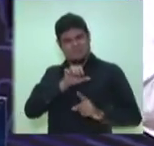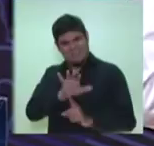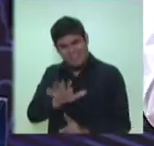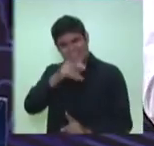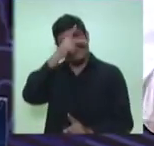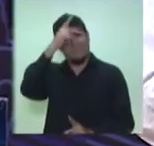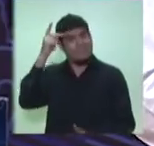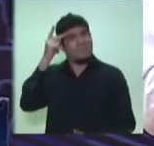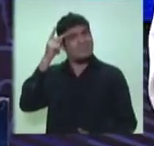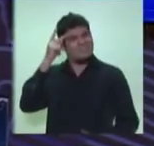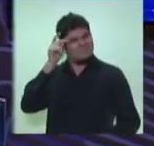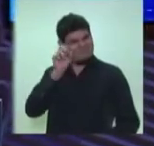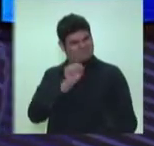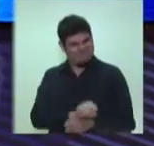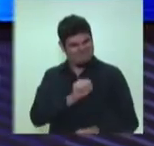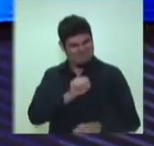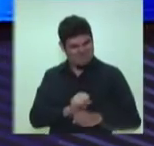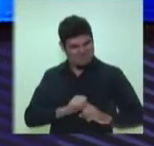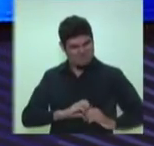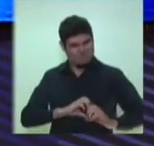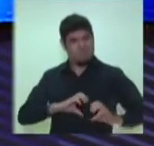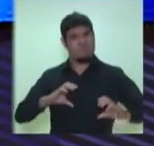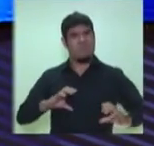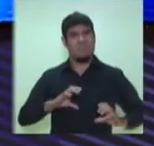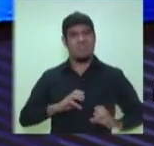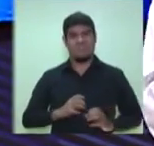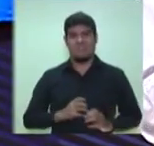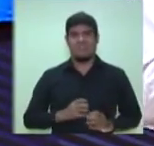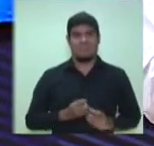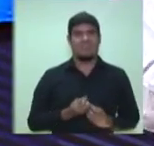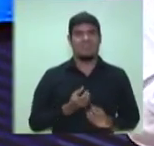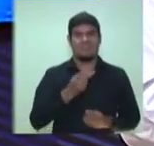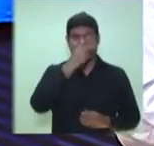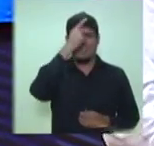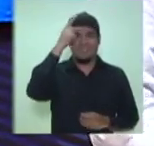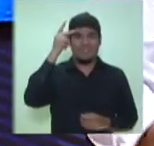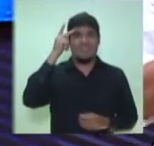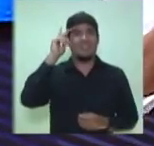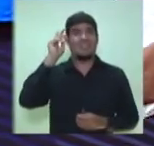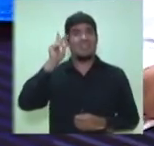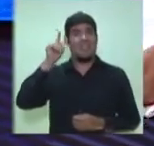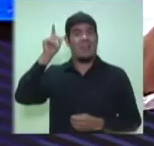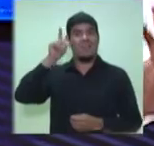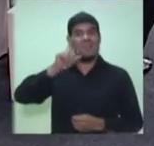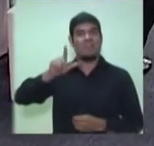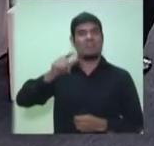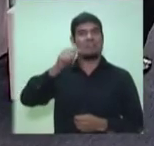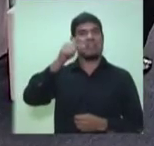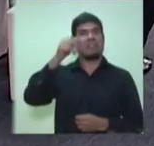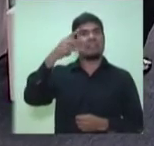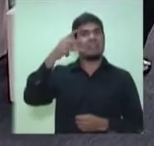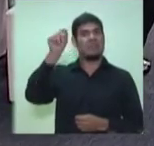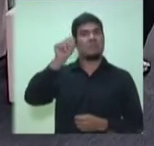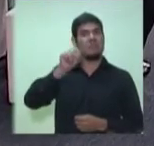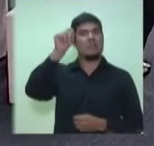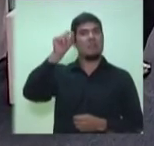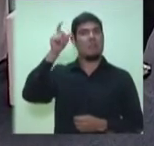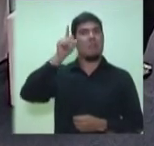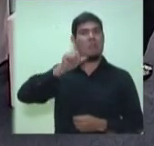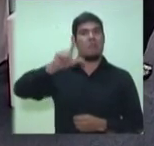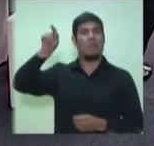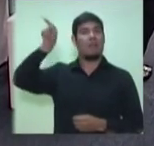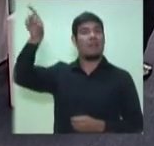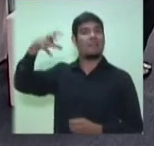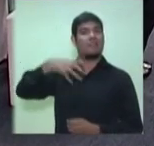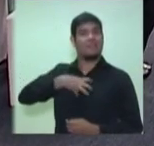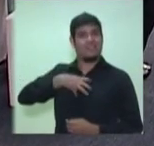cheio de esperança para vender e para entregar para as pessoas e que foi reeleito com 73% dos votos na